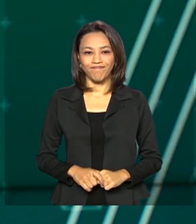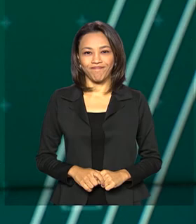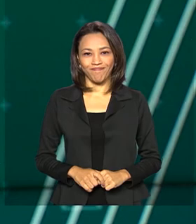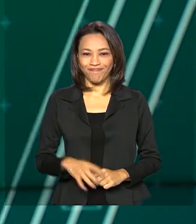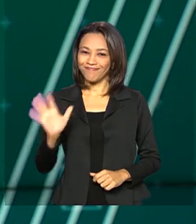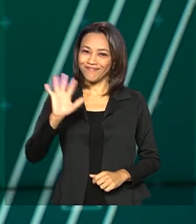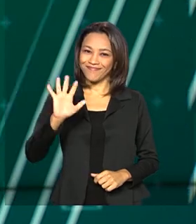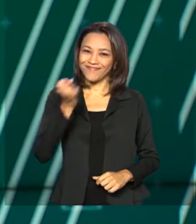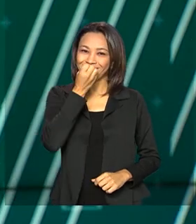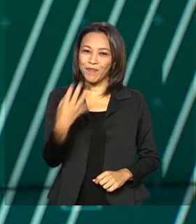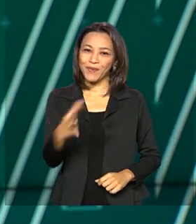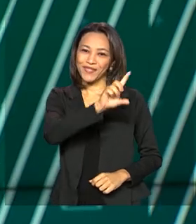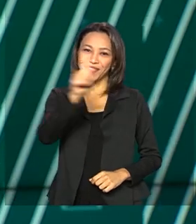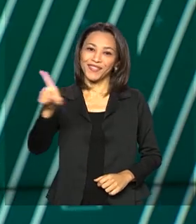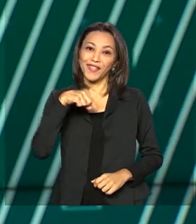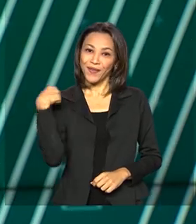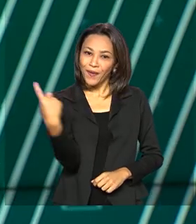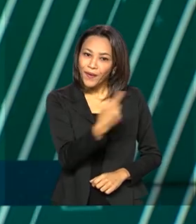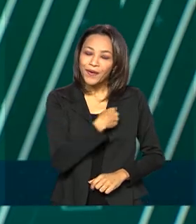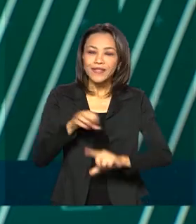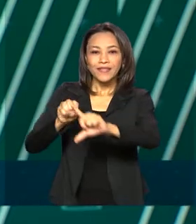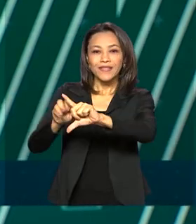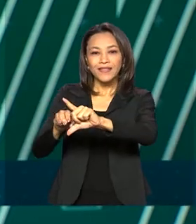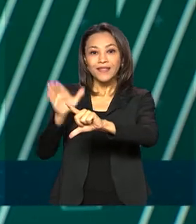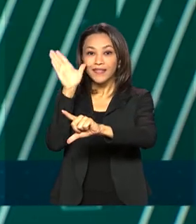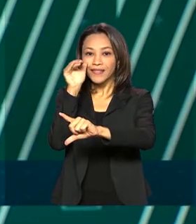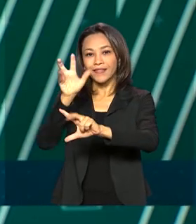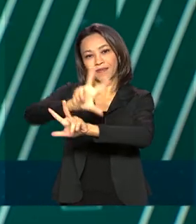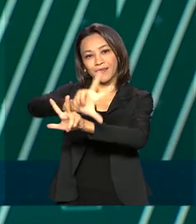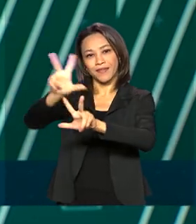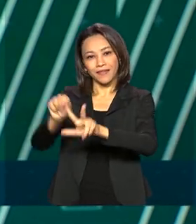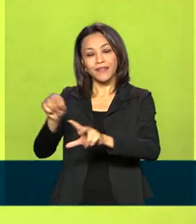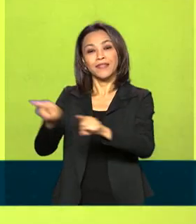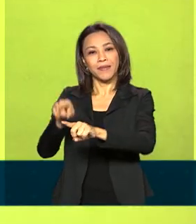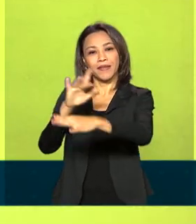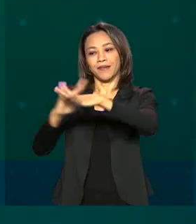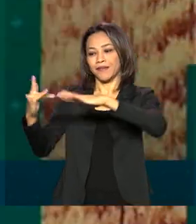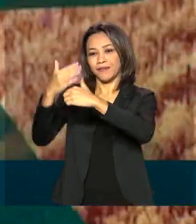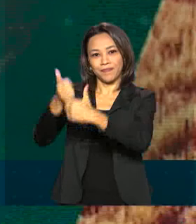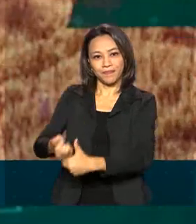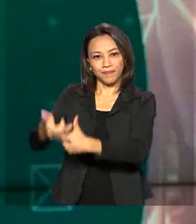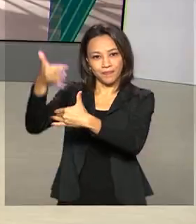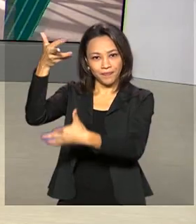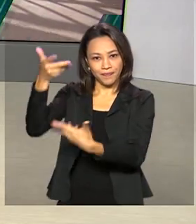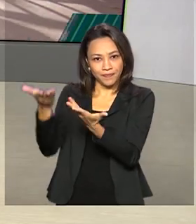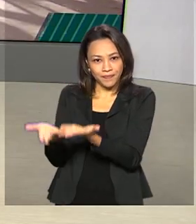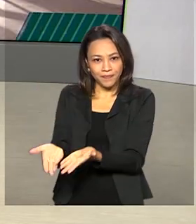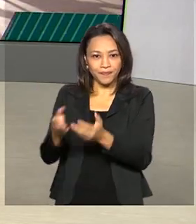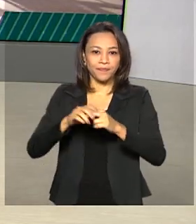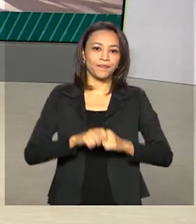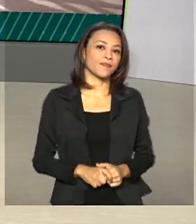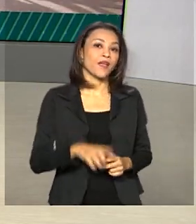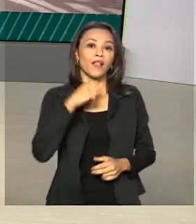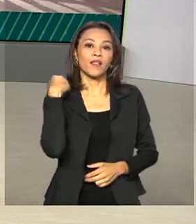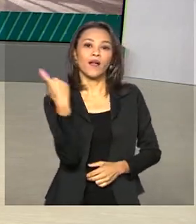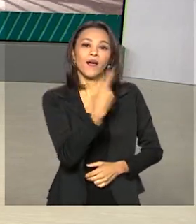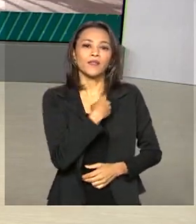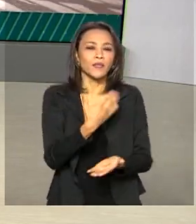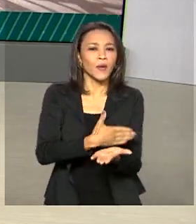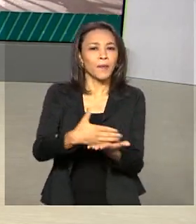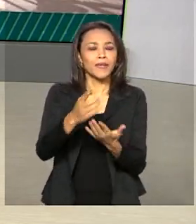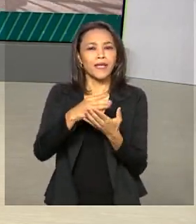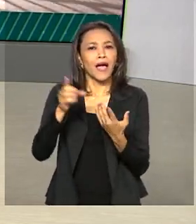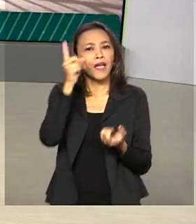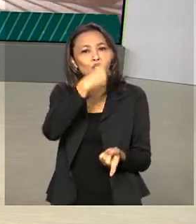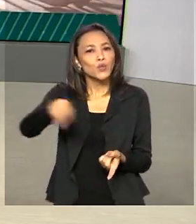Olá, bom dia! Nós estamos ao vivo pela TV Brasil e também nas redes sociais. A gente começa falando das últimas